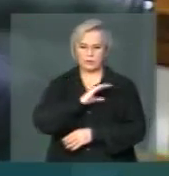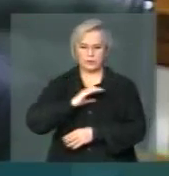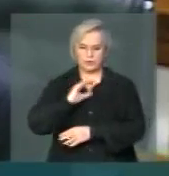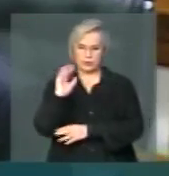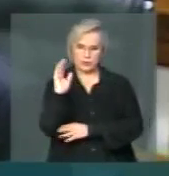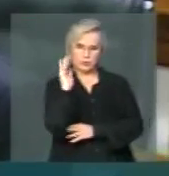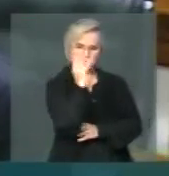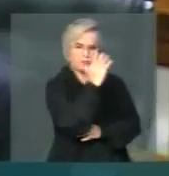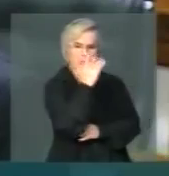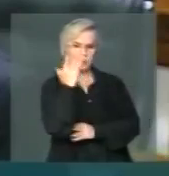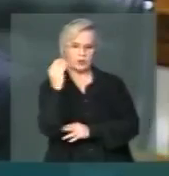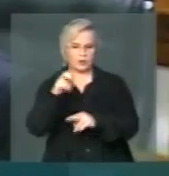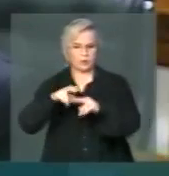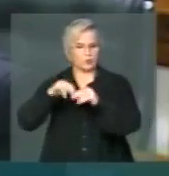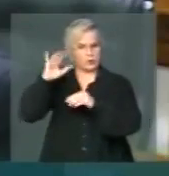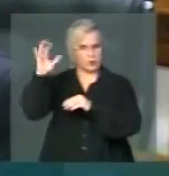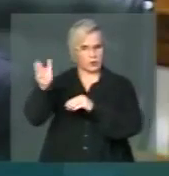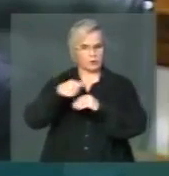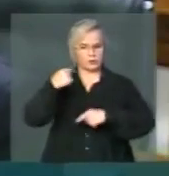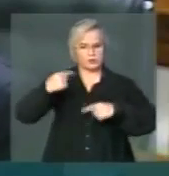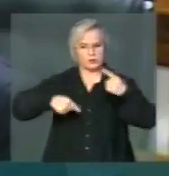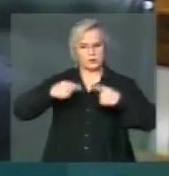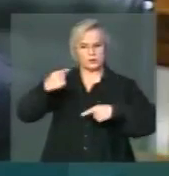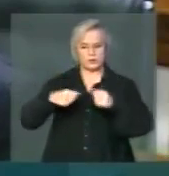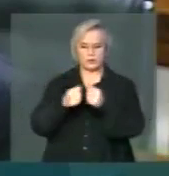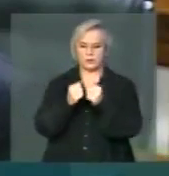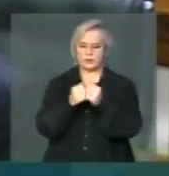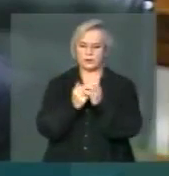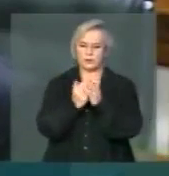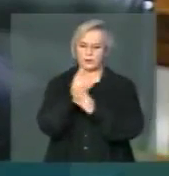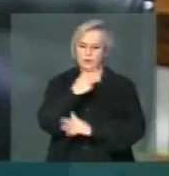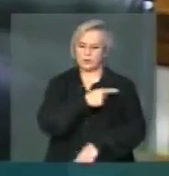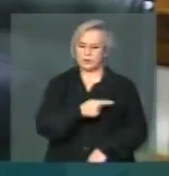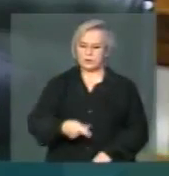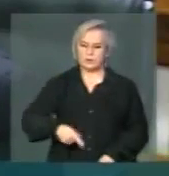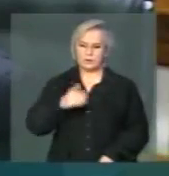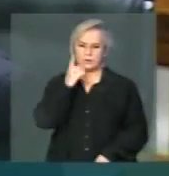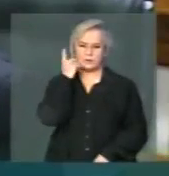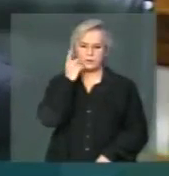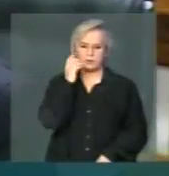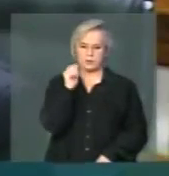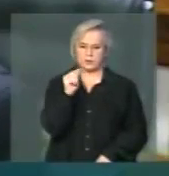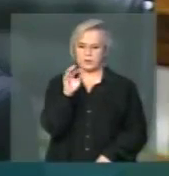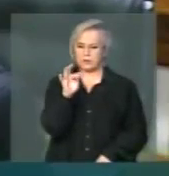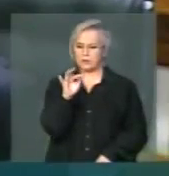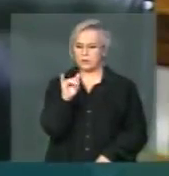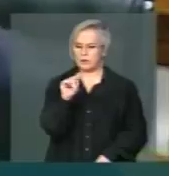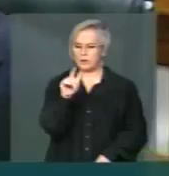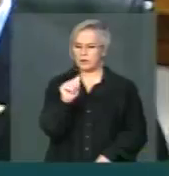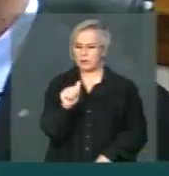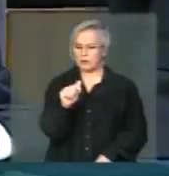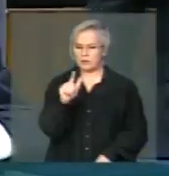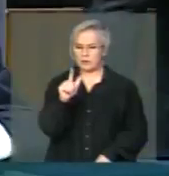por capitanear essa discussão pelo seu presidente, deputado Atila Lira. Muito obrigado, senhor presidente.